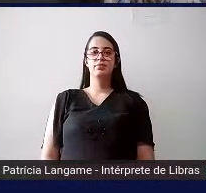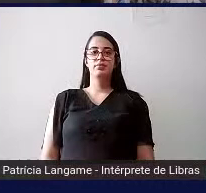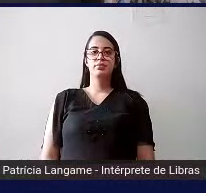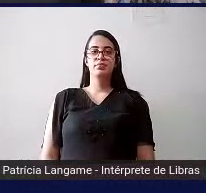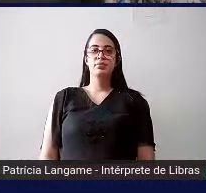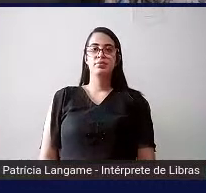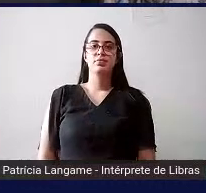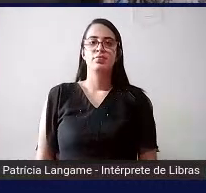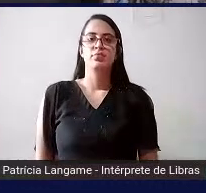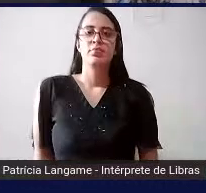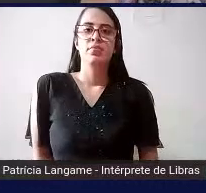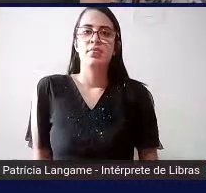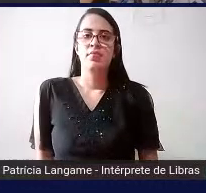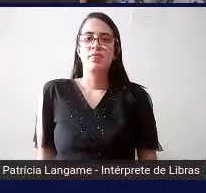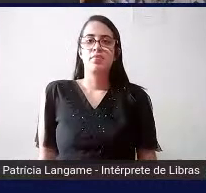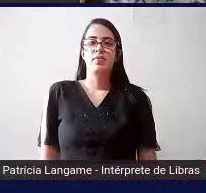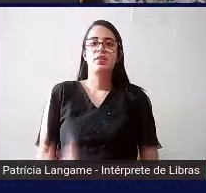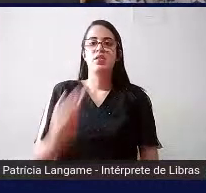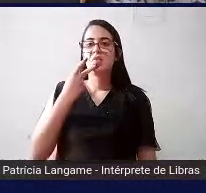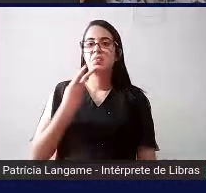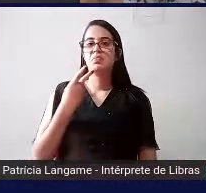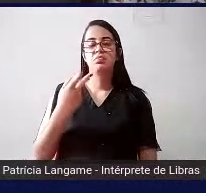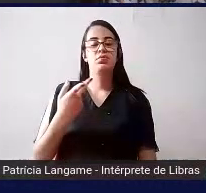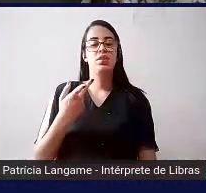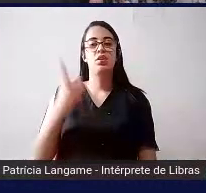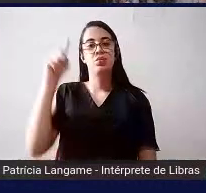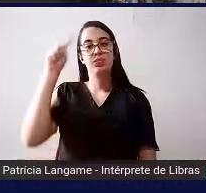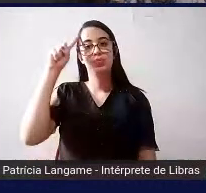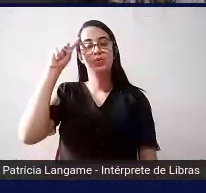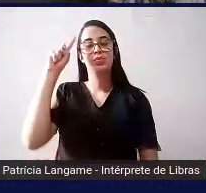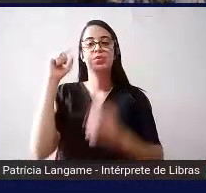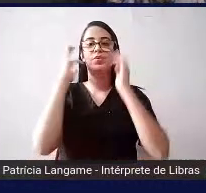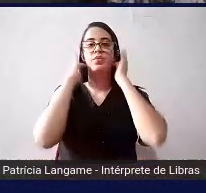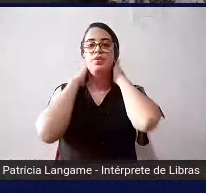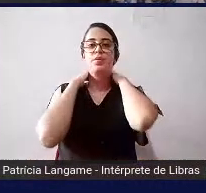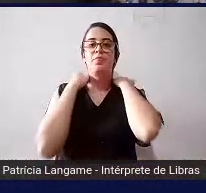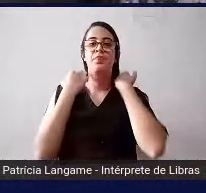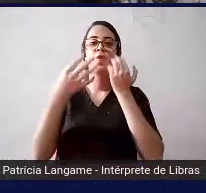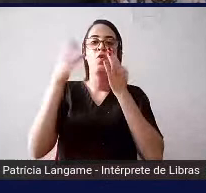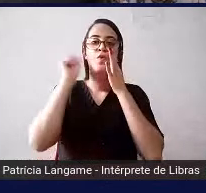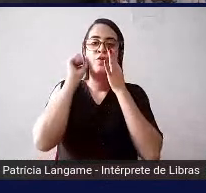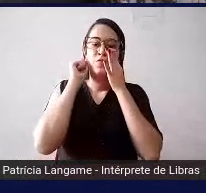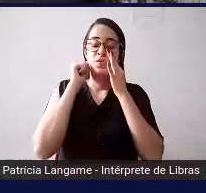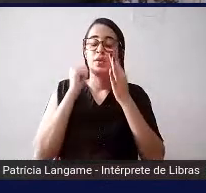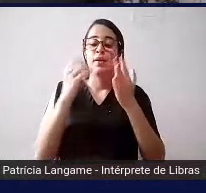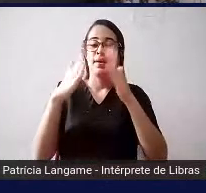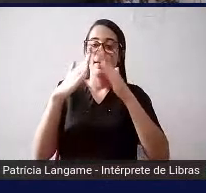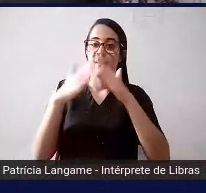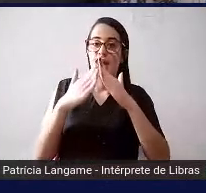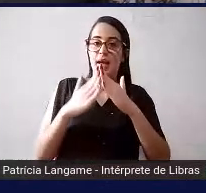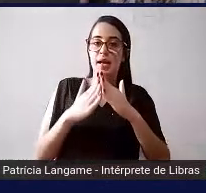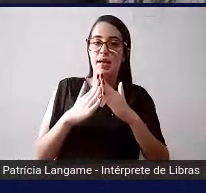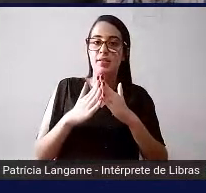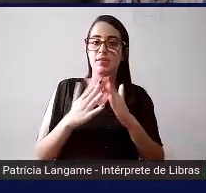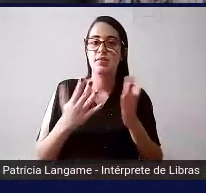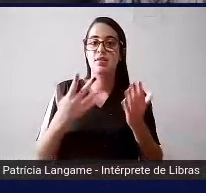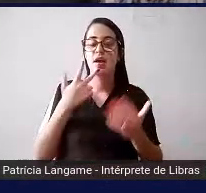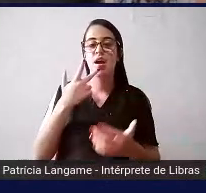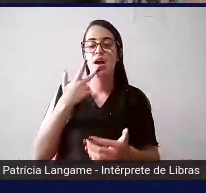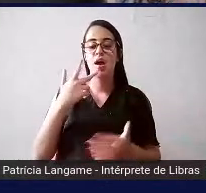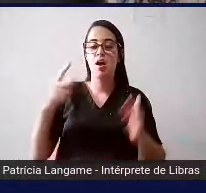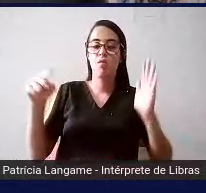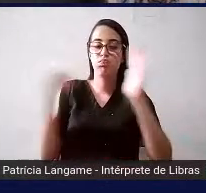então isso aqui é uma questão do cotidiano mesmo a gente quem é ouvinte quando tá em casa chega alguém aperta a campainha a gente ouve